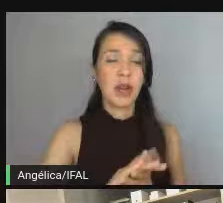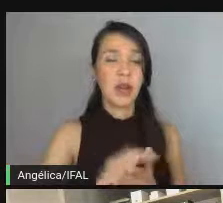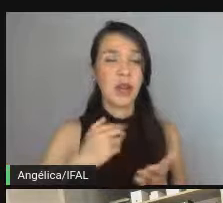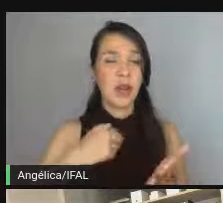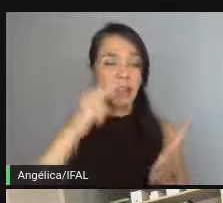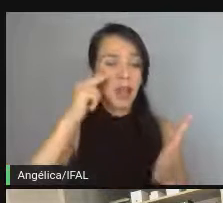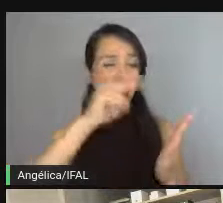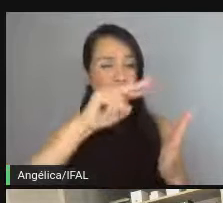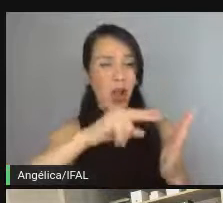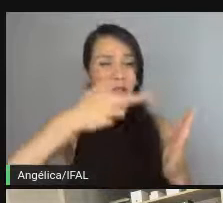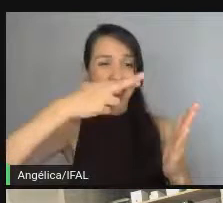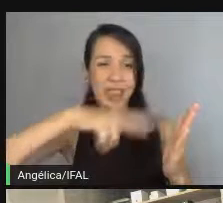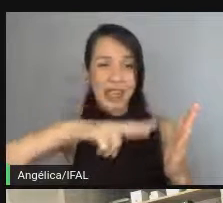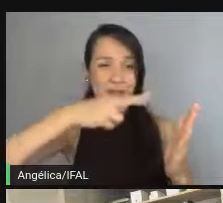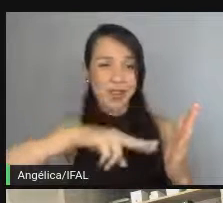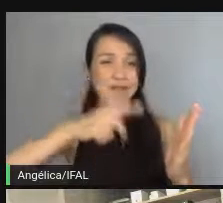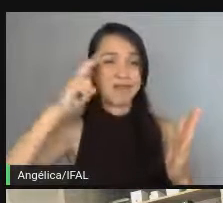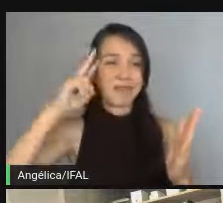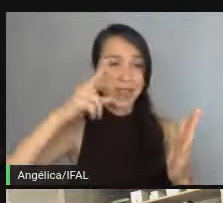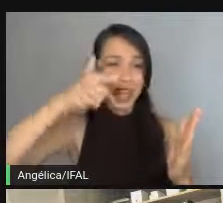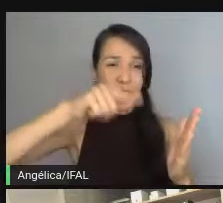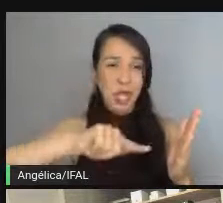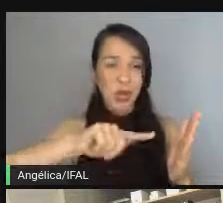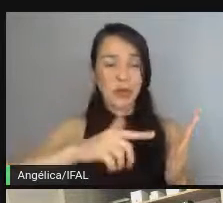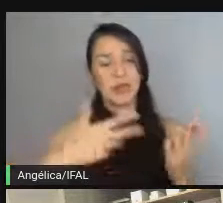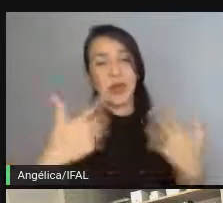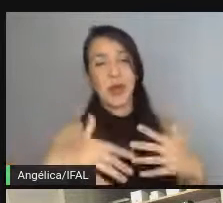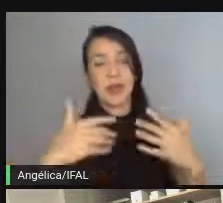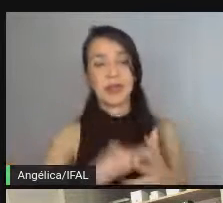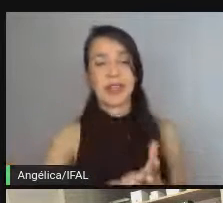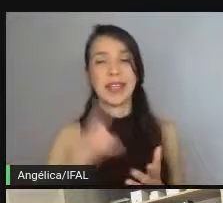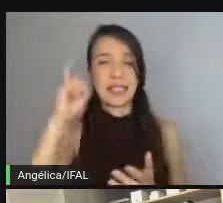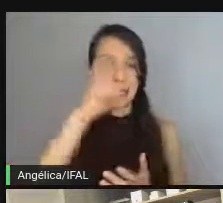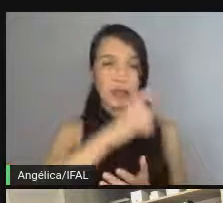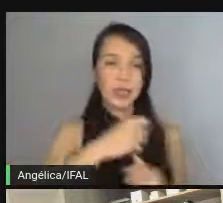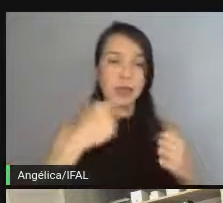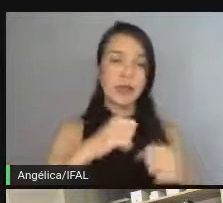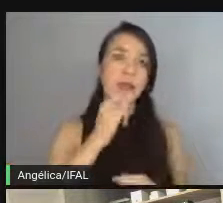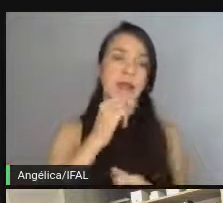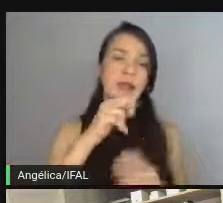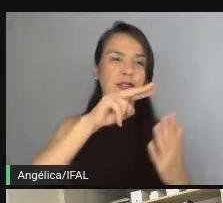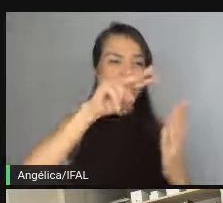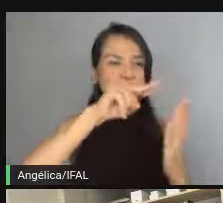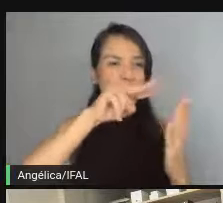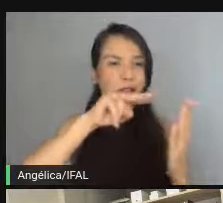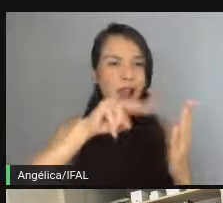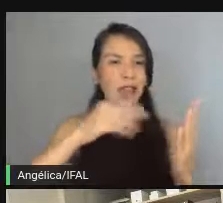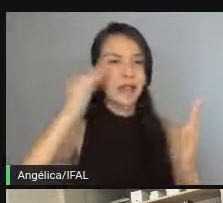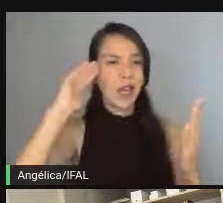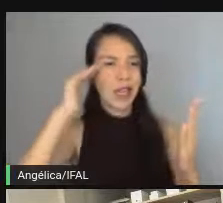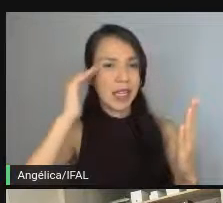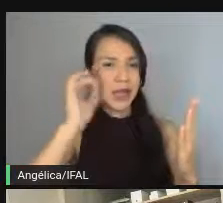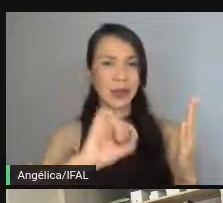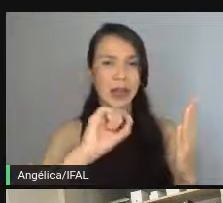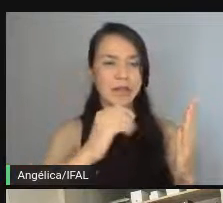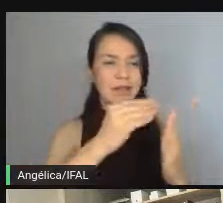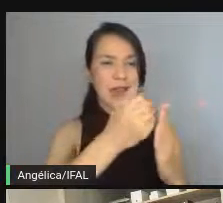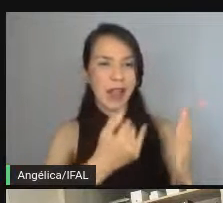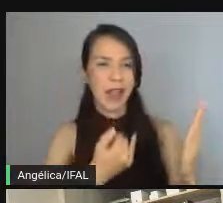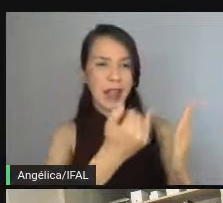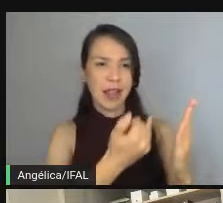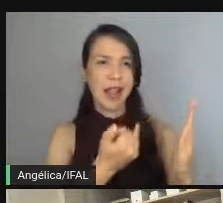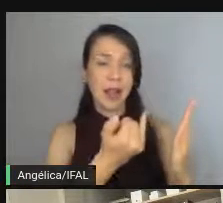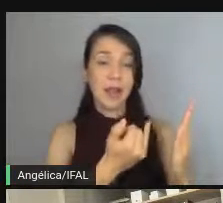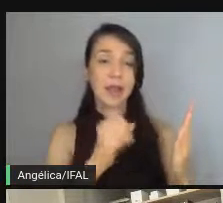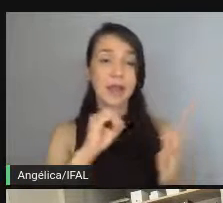código... Revisão de código, pô, é tipo, você vai ler, você vai ter que interpretar aquilo que está sendo passado por mesmo jeito.